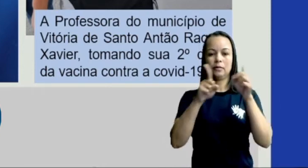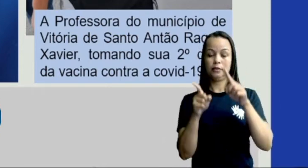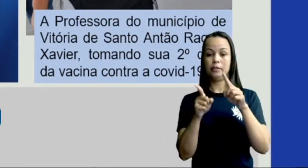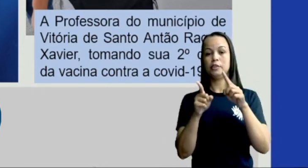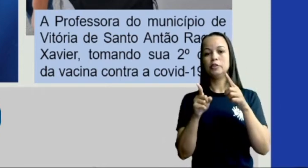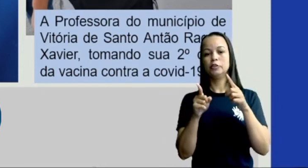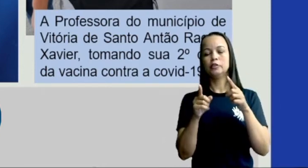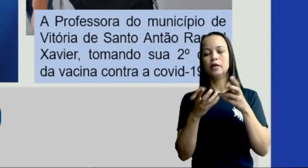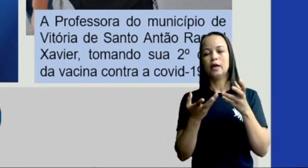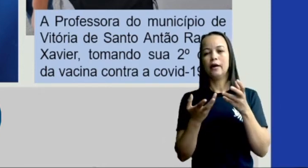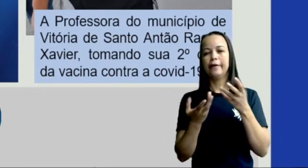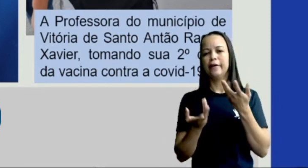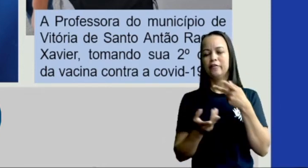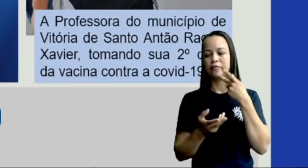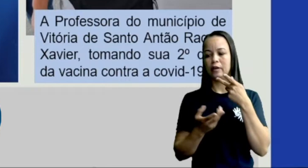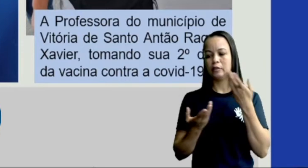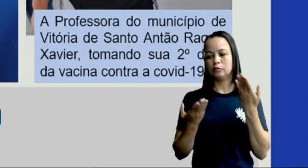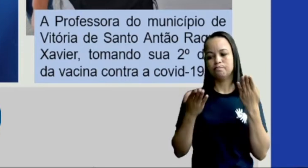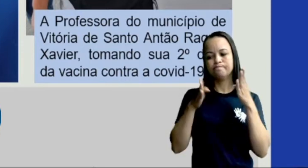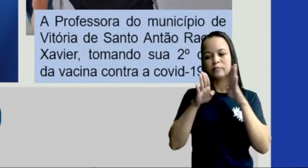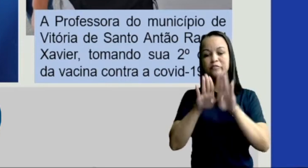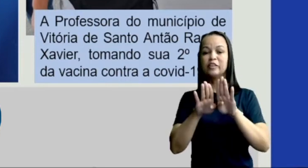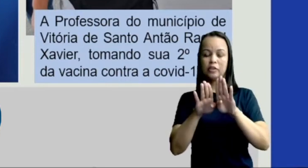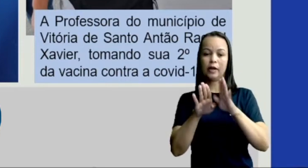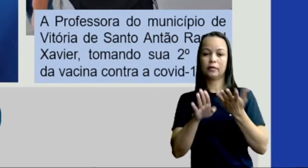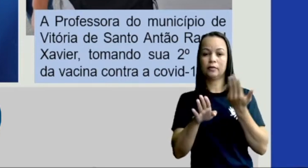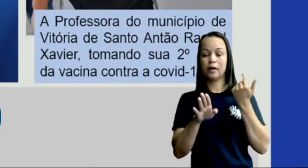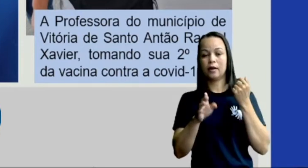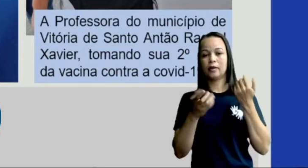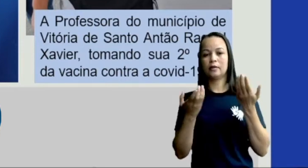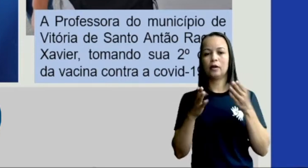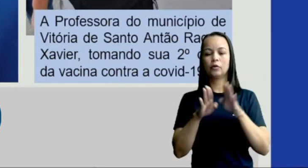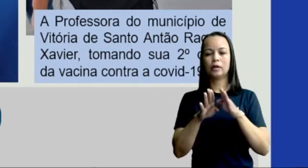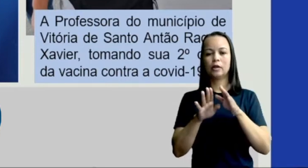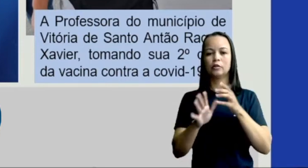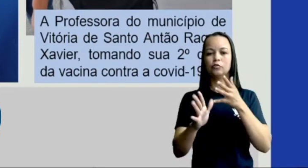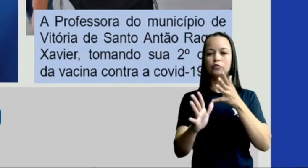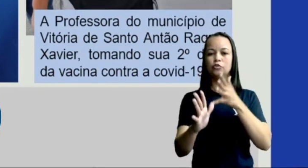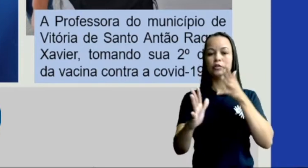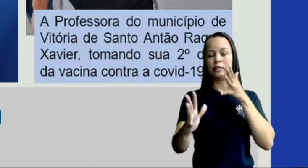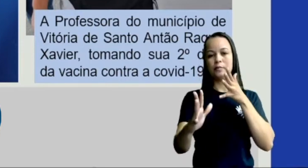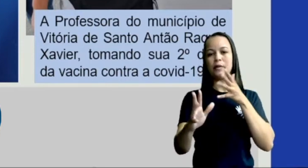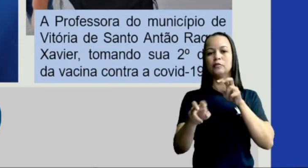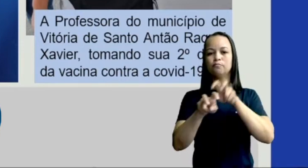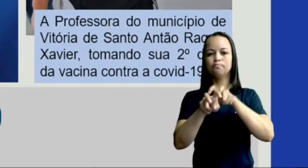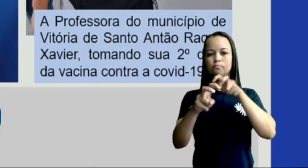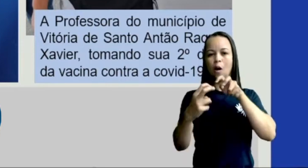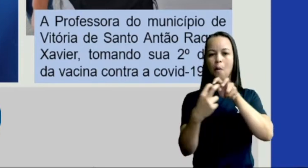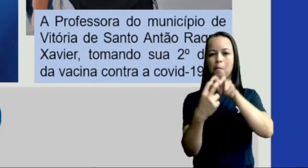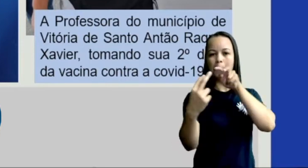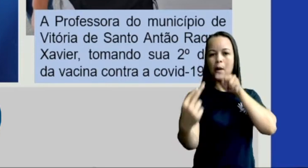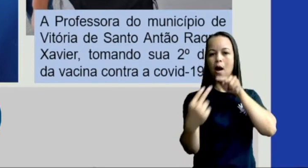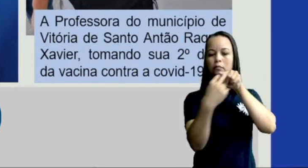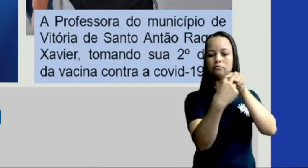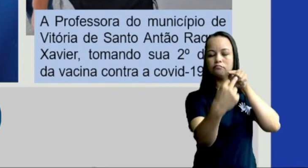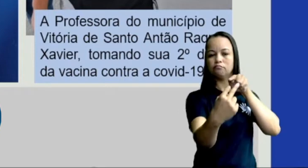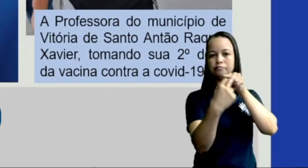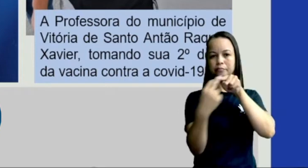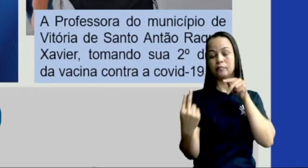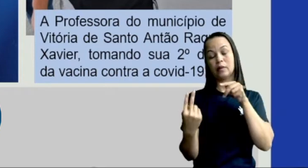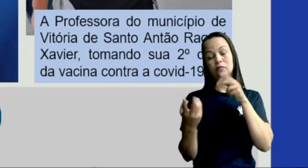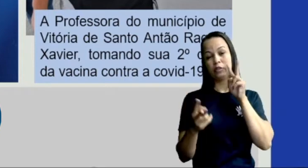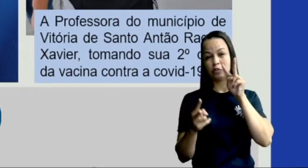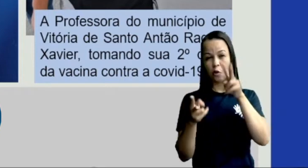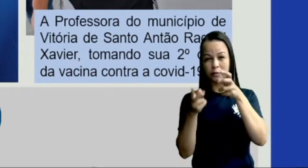passado tanto tempo fechada, respeitando as medidas do distanciamento social. Vocês podem olhar aí que ao invés dos